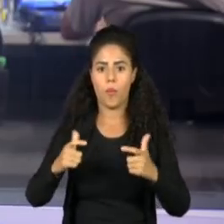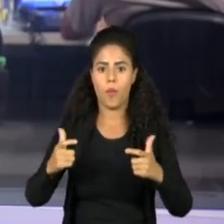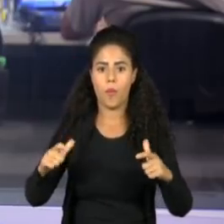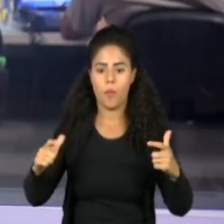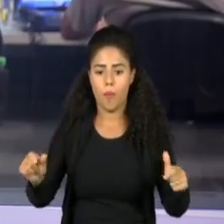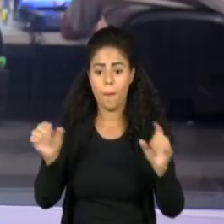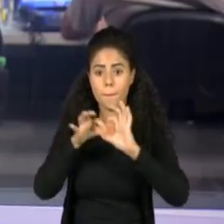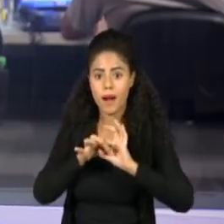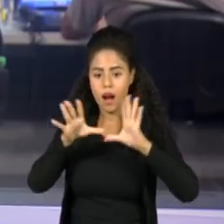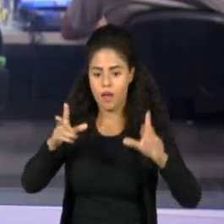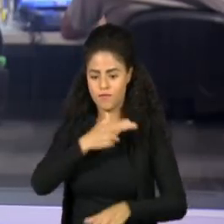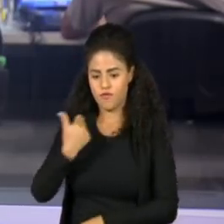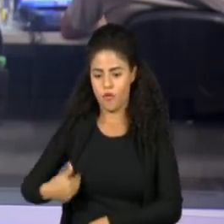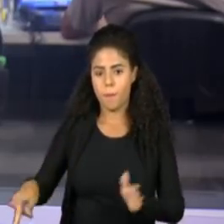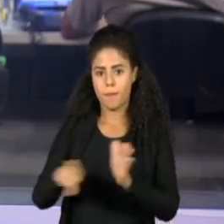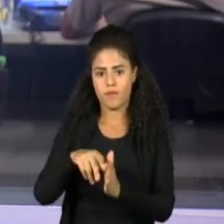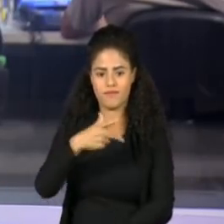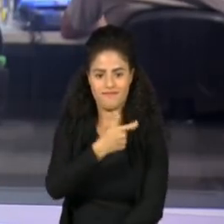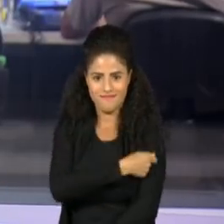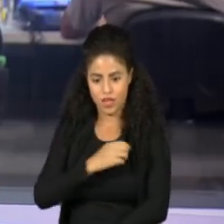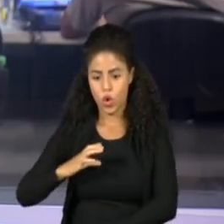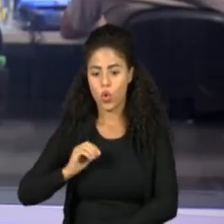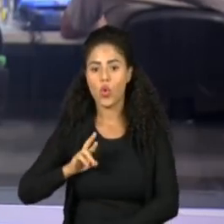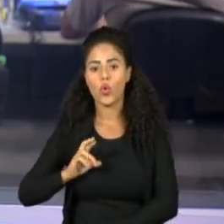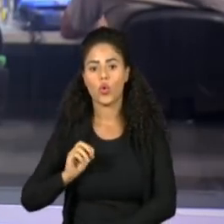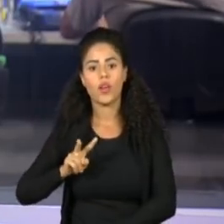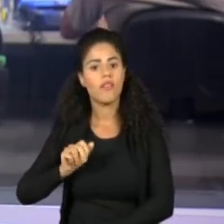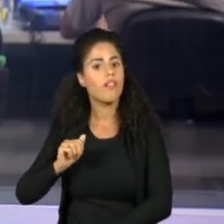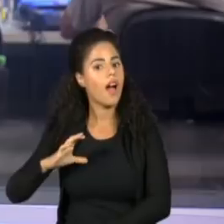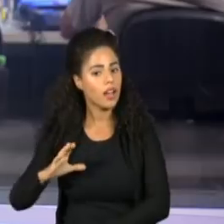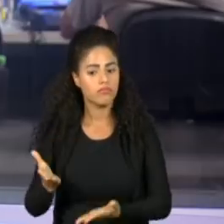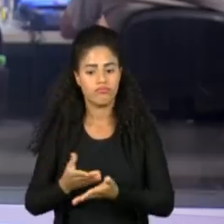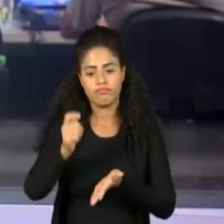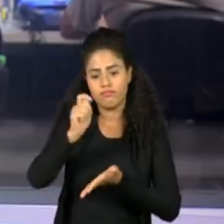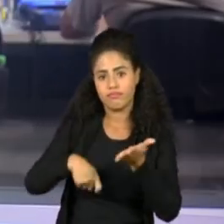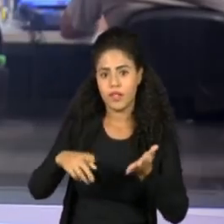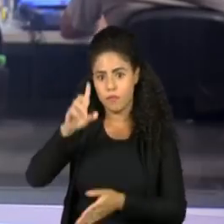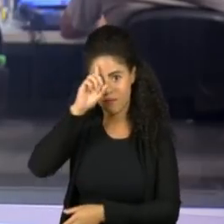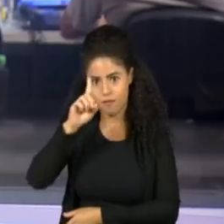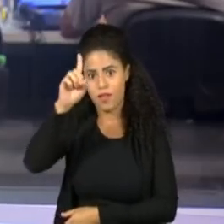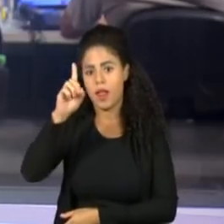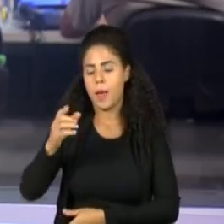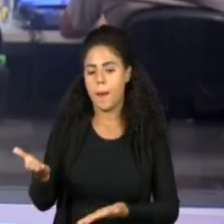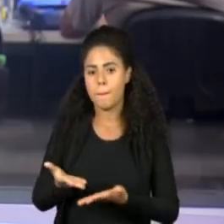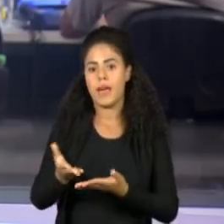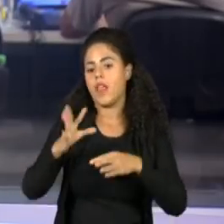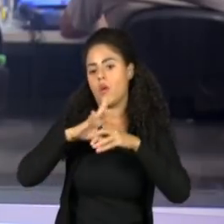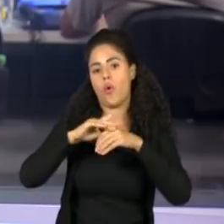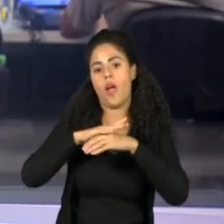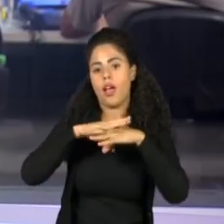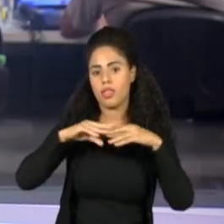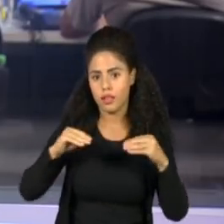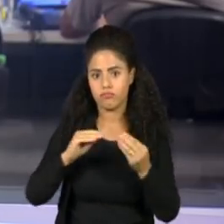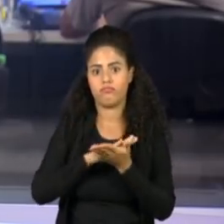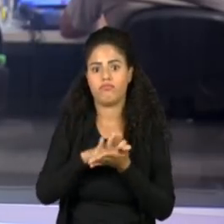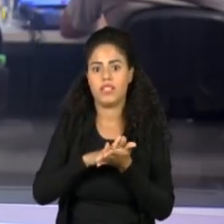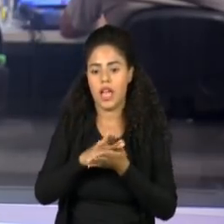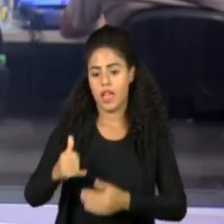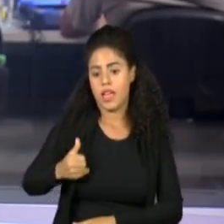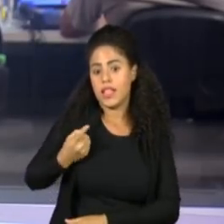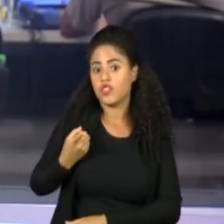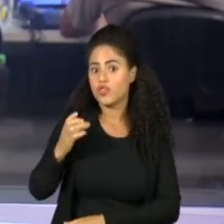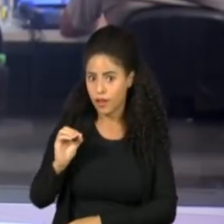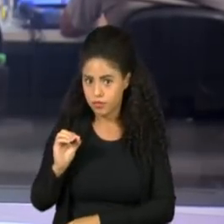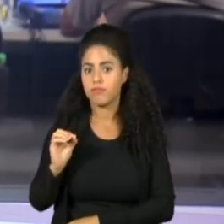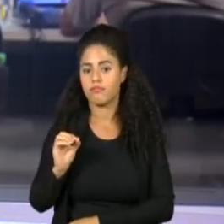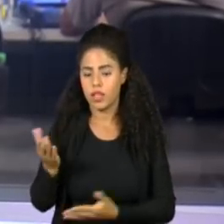Coronavac para o uso em crianças. Hoje estão agendadas a primeira dose para crianças sem comorbidade de 10 anos e